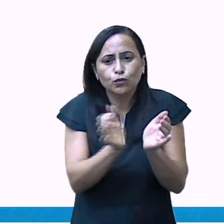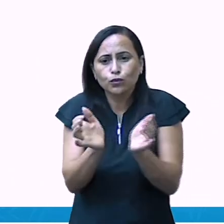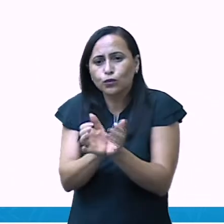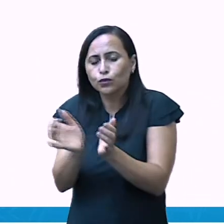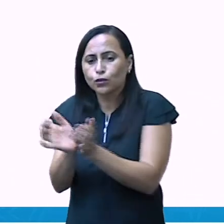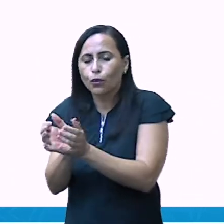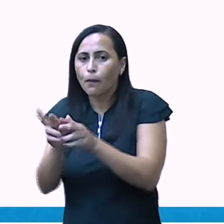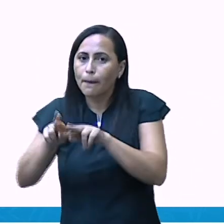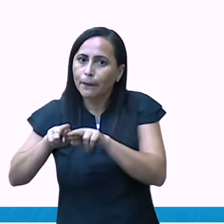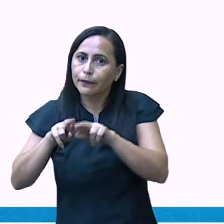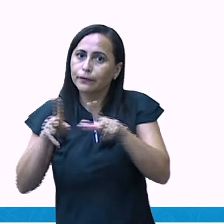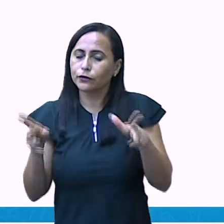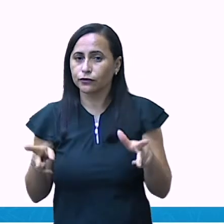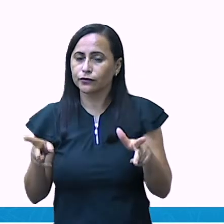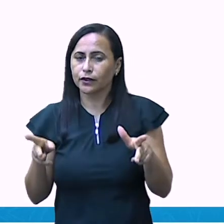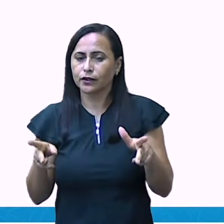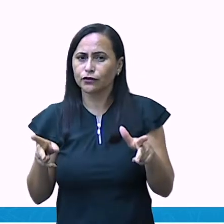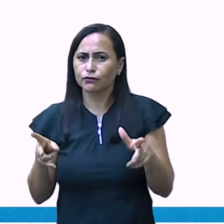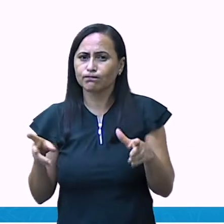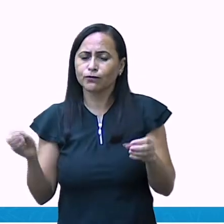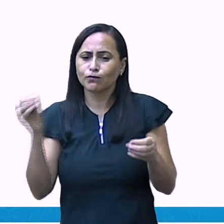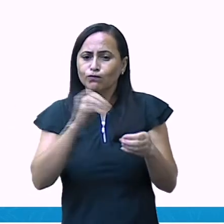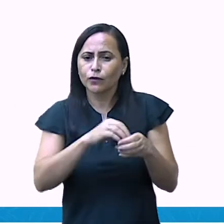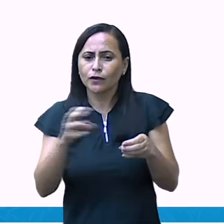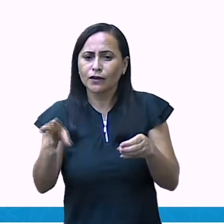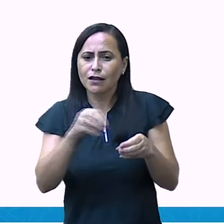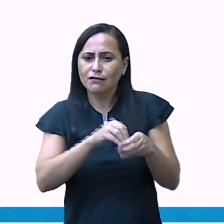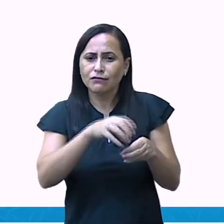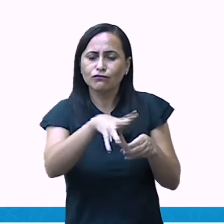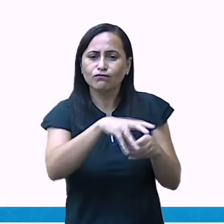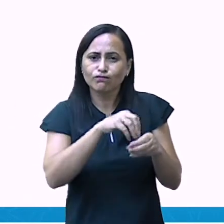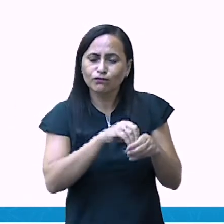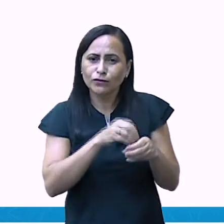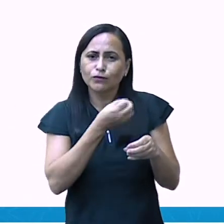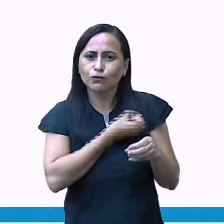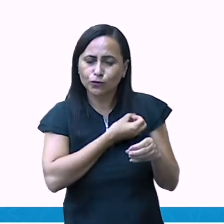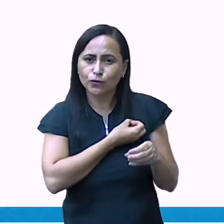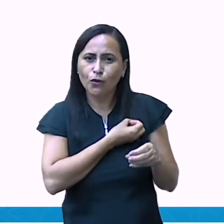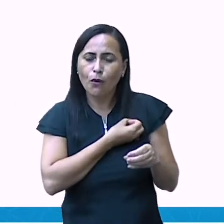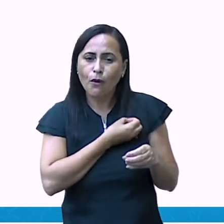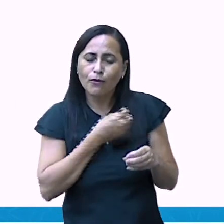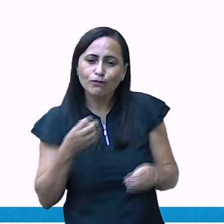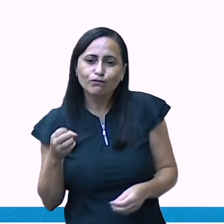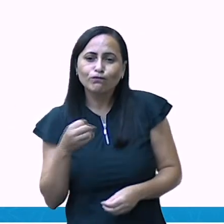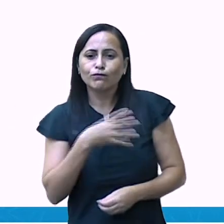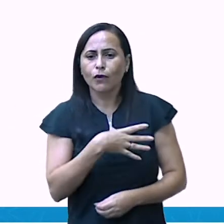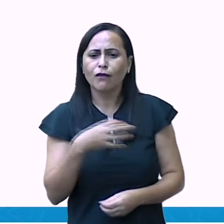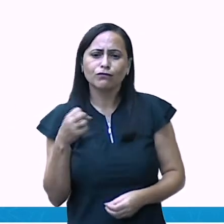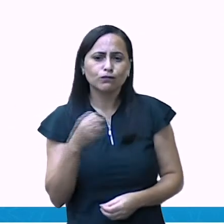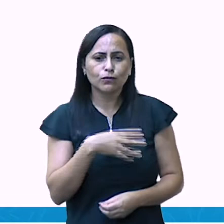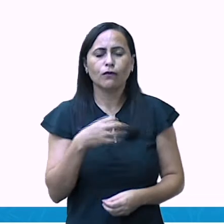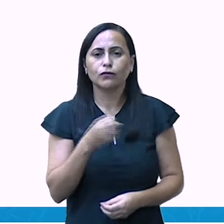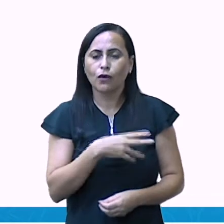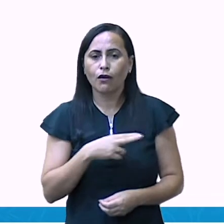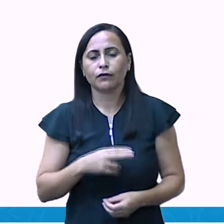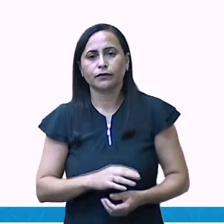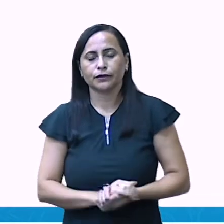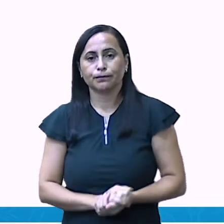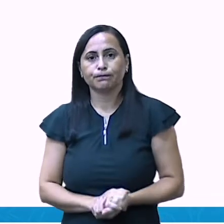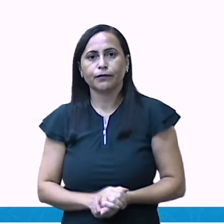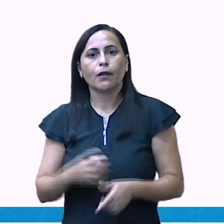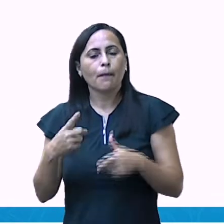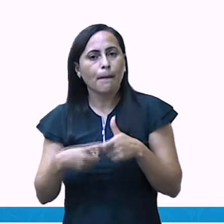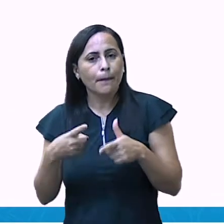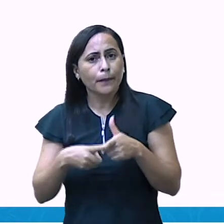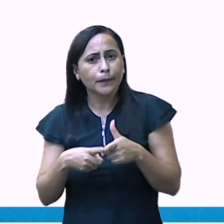Se eu for acrescentando mais números ali, eu vou ter outros números. Por isso que é infinito. Por exemplo, se